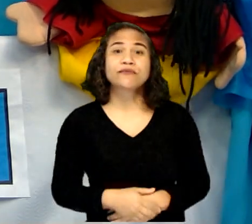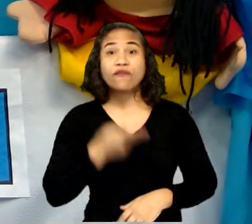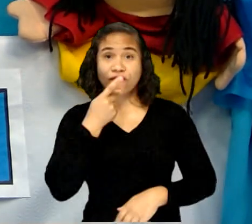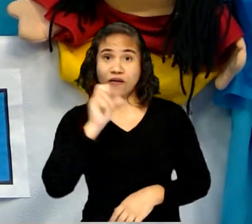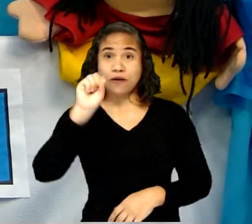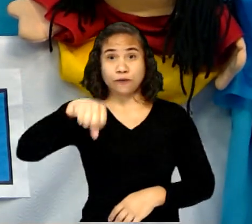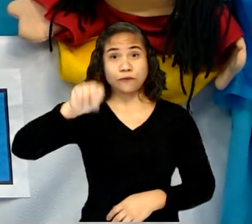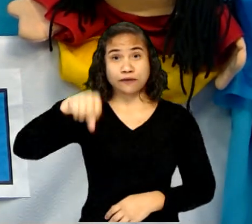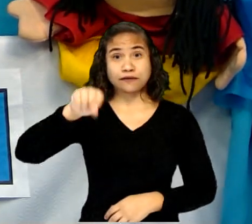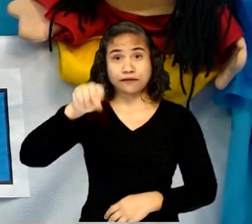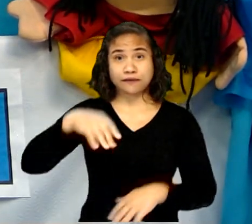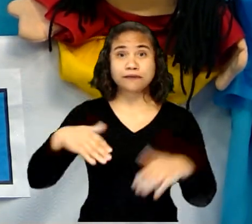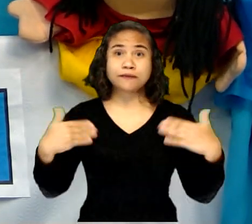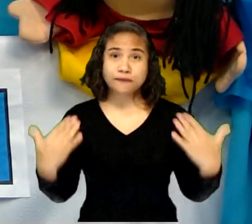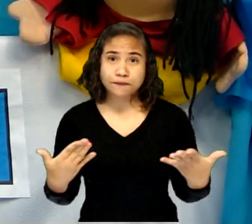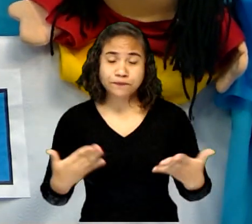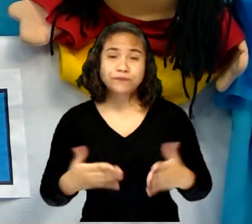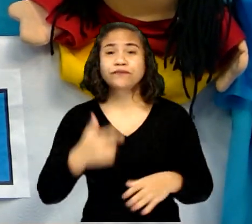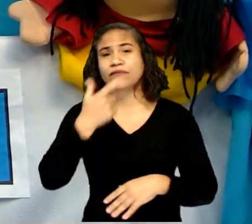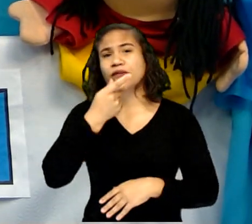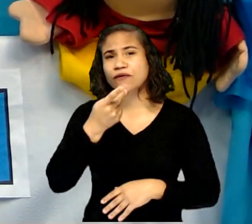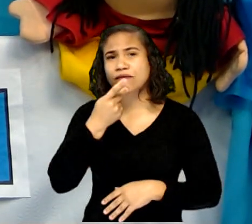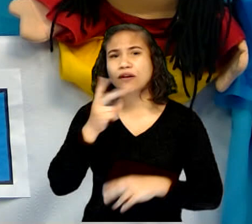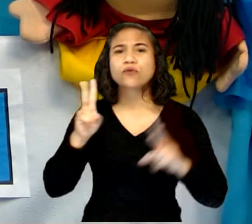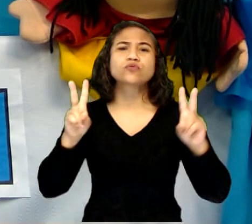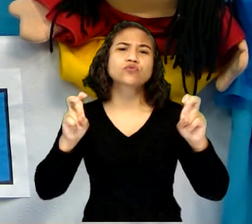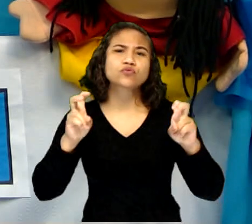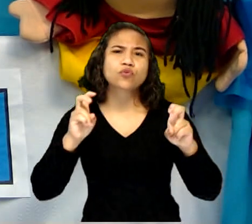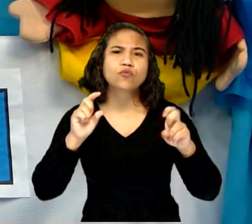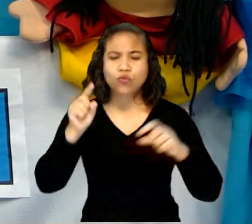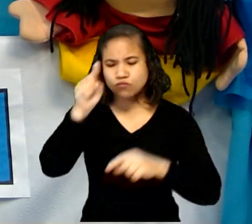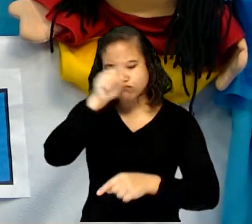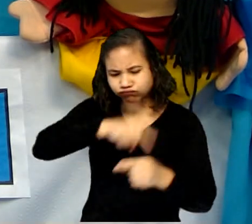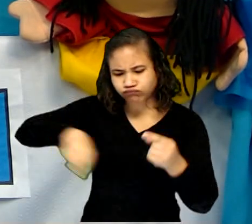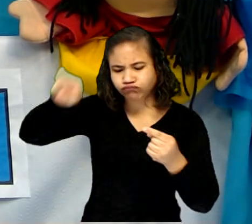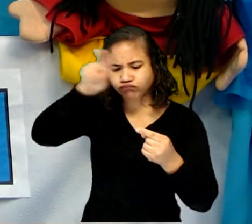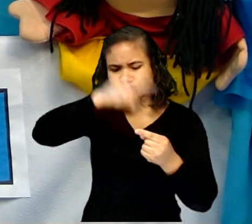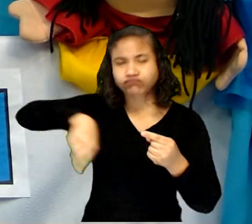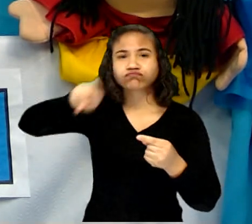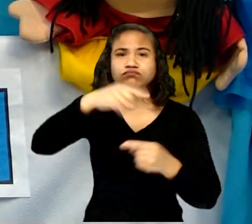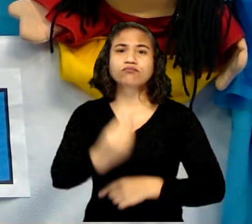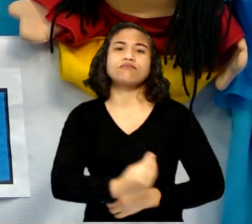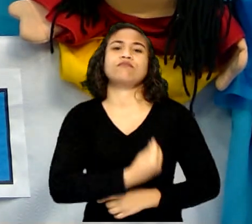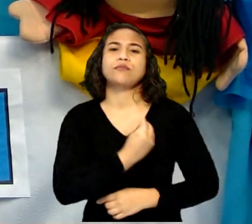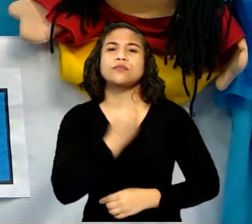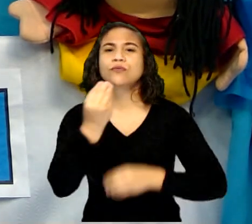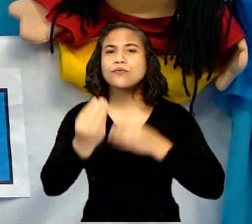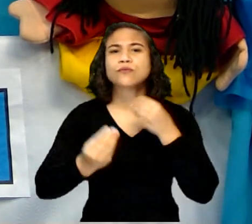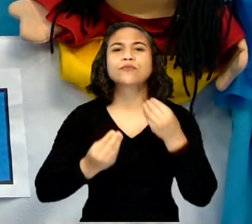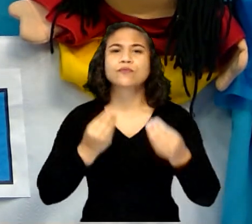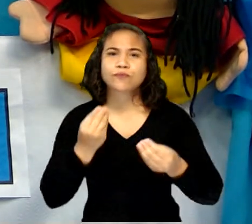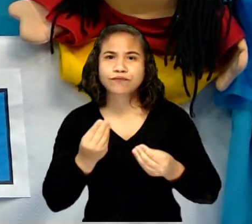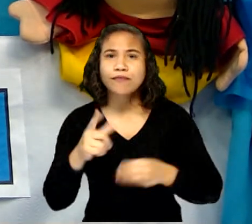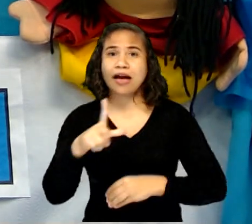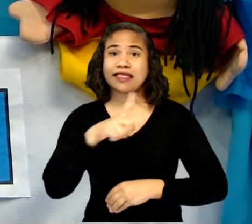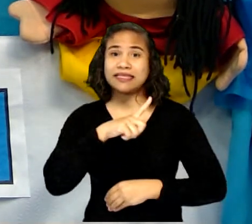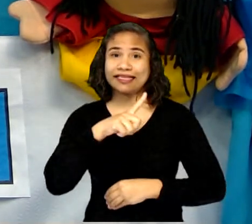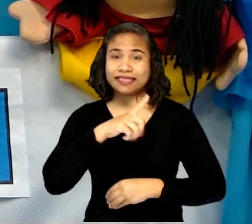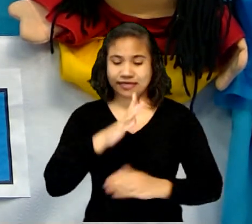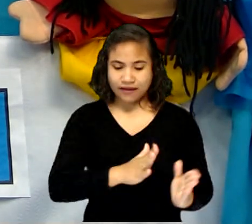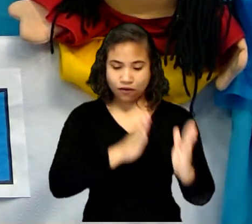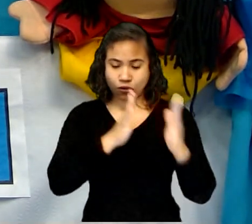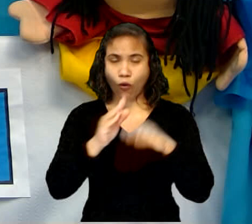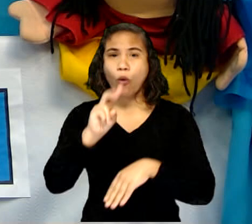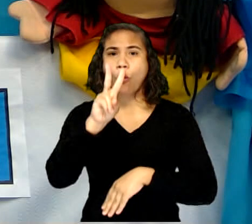sim, Bia. Eu vou falar sobre o ciclo de vida do Aedes aegypti. Ele tem a fase de